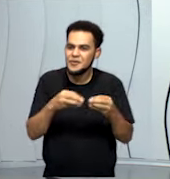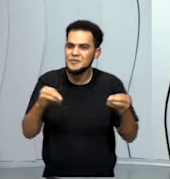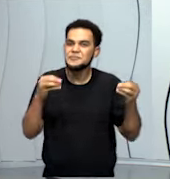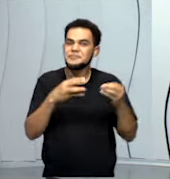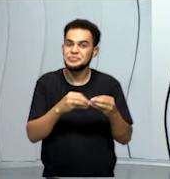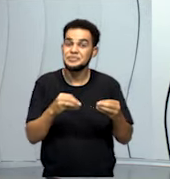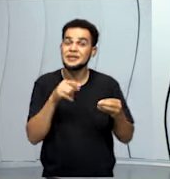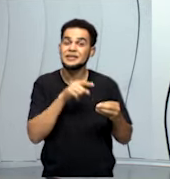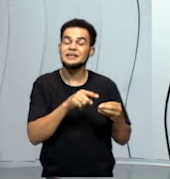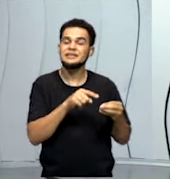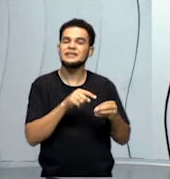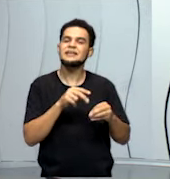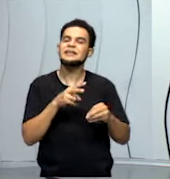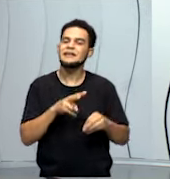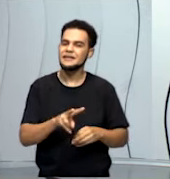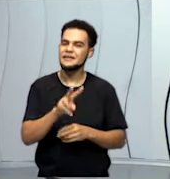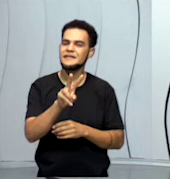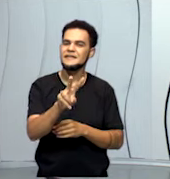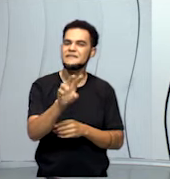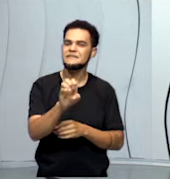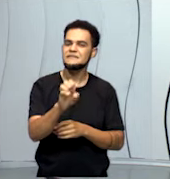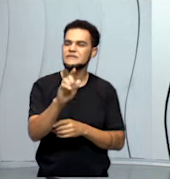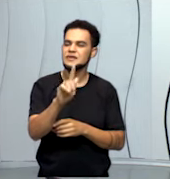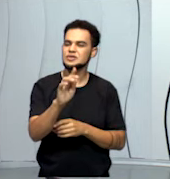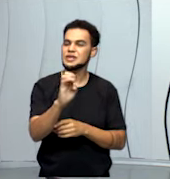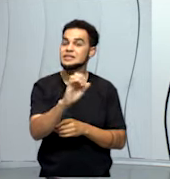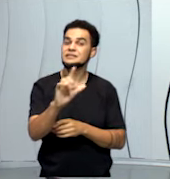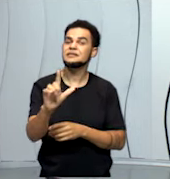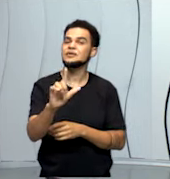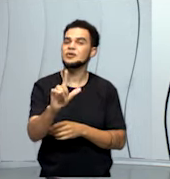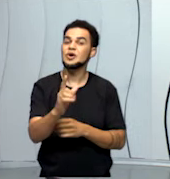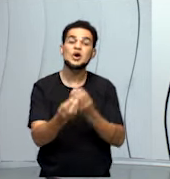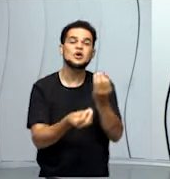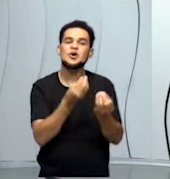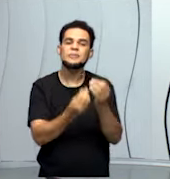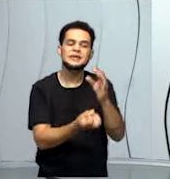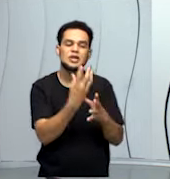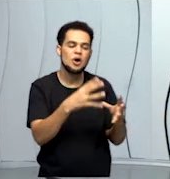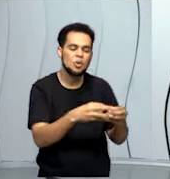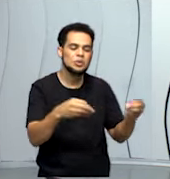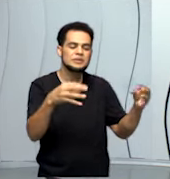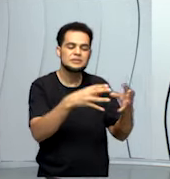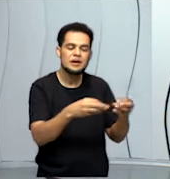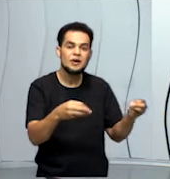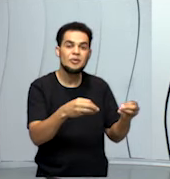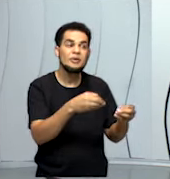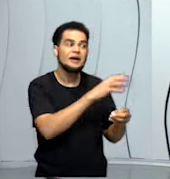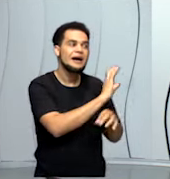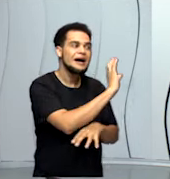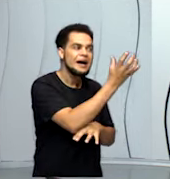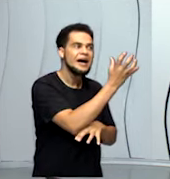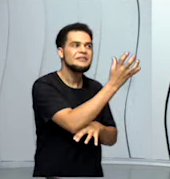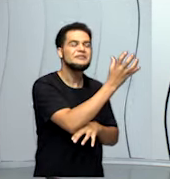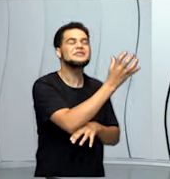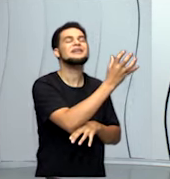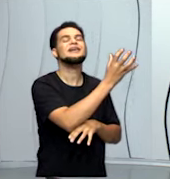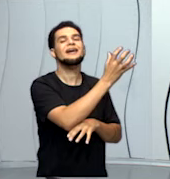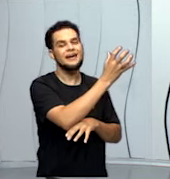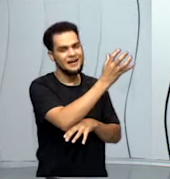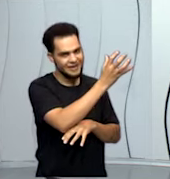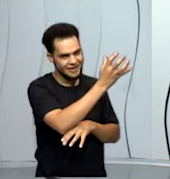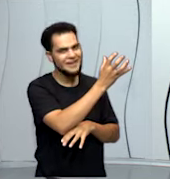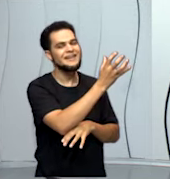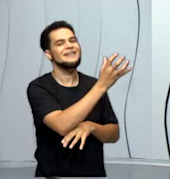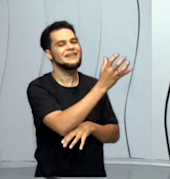vegetal. A matéria-prima da camiseta é um recurso vegetal,